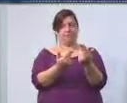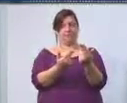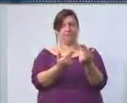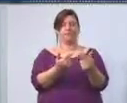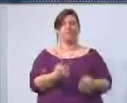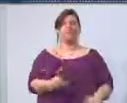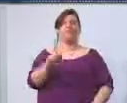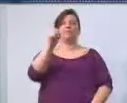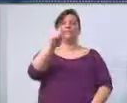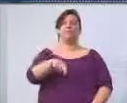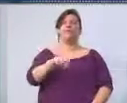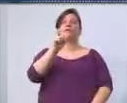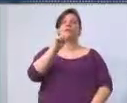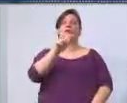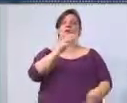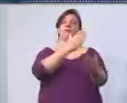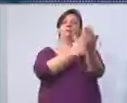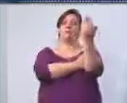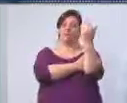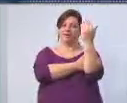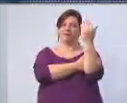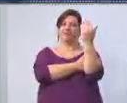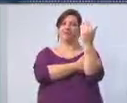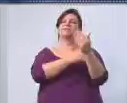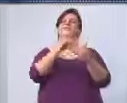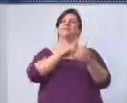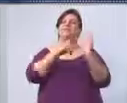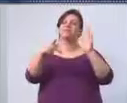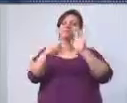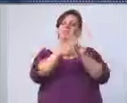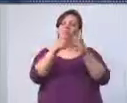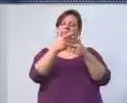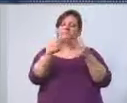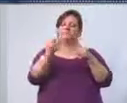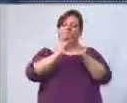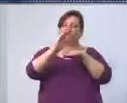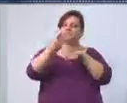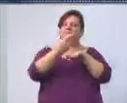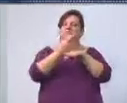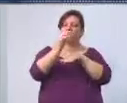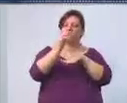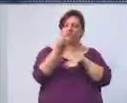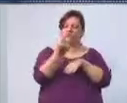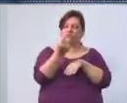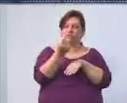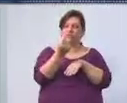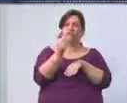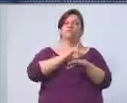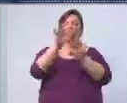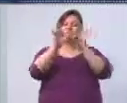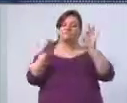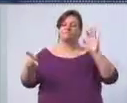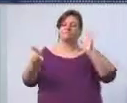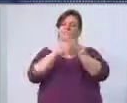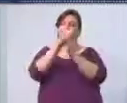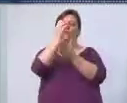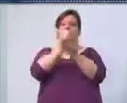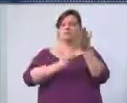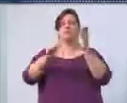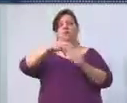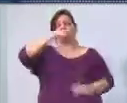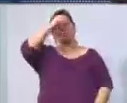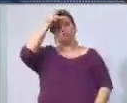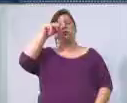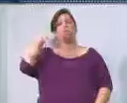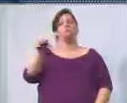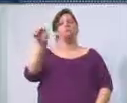pastas com recursos previamente vinculados, previamente definidos, em seus orçamentos, seja municipal, seja